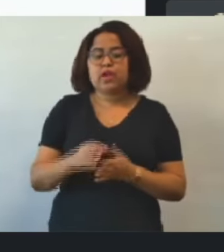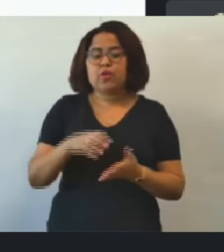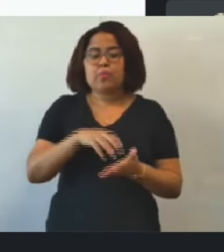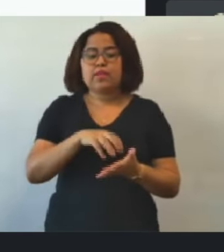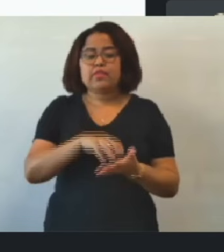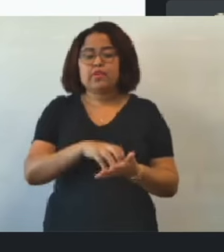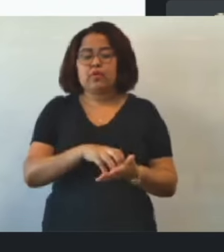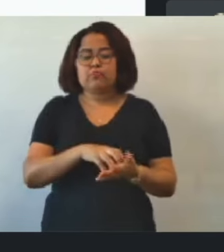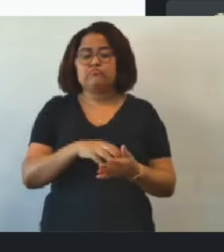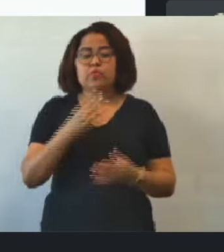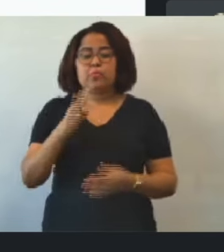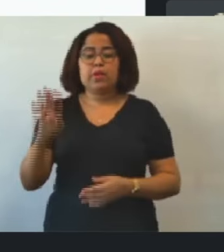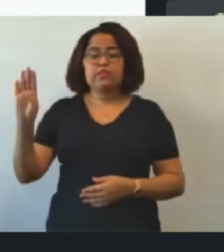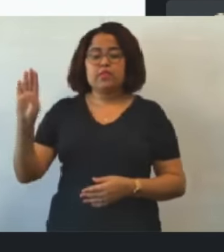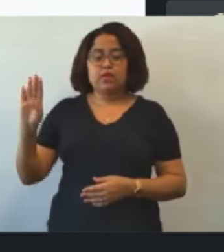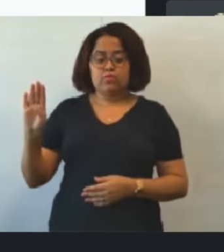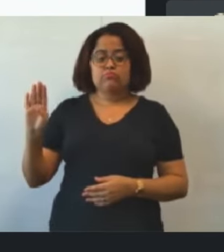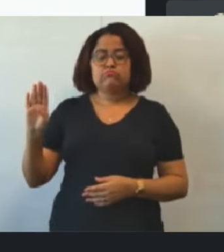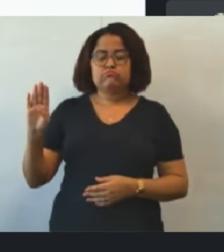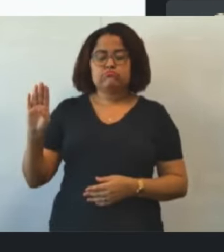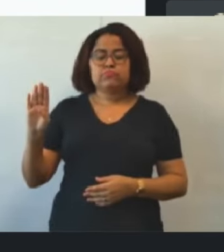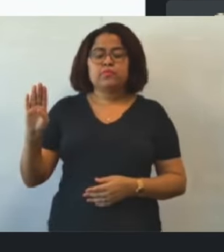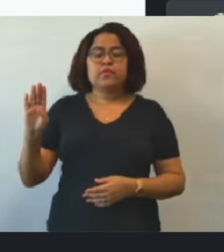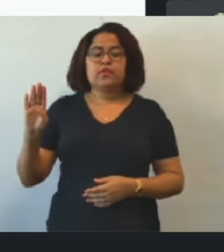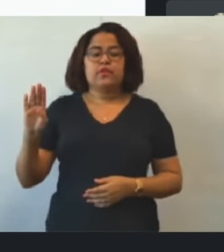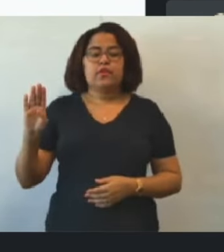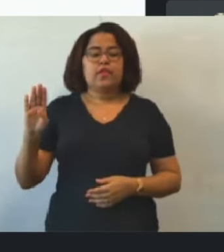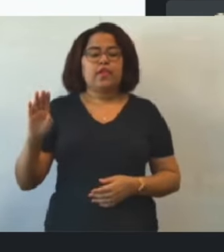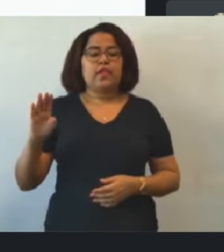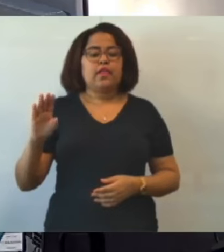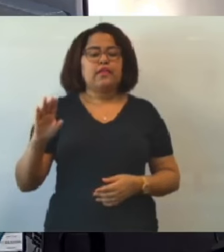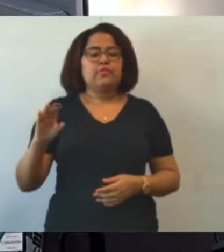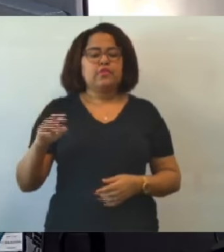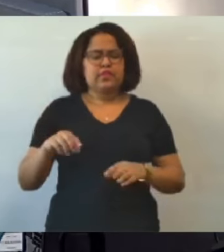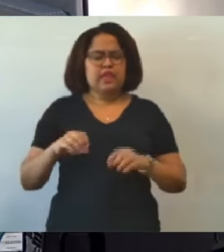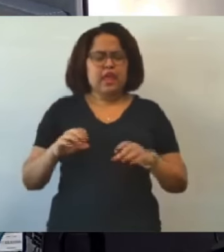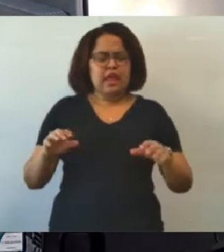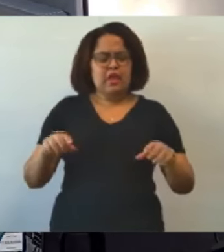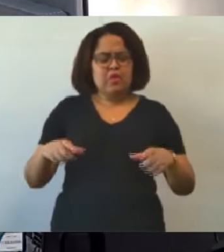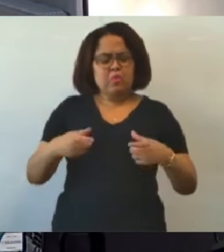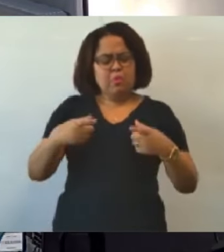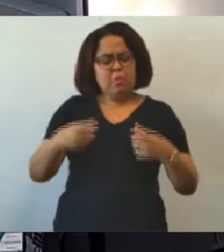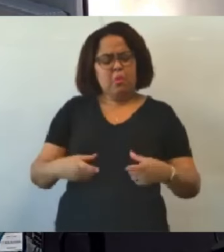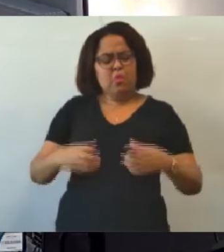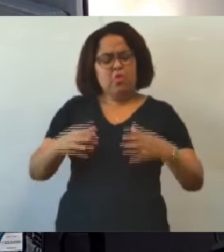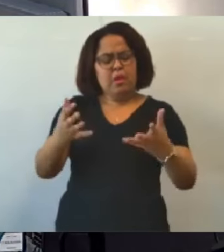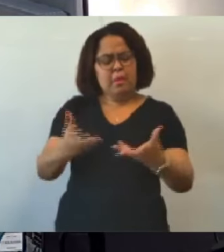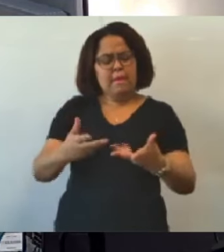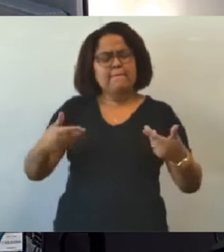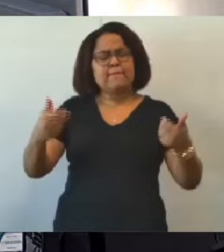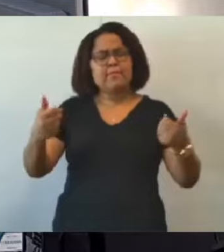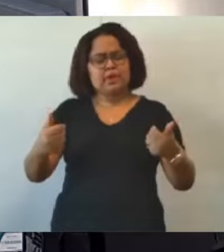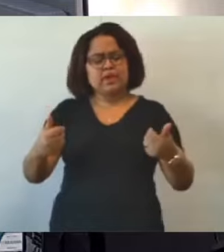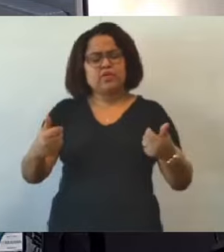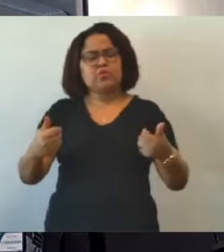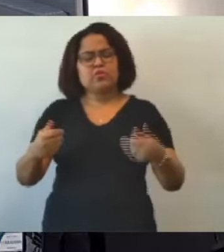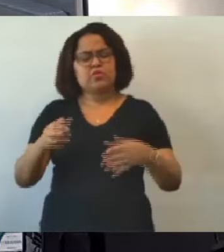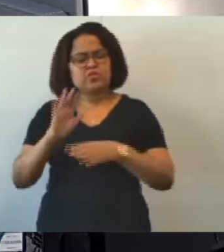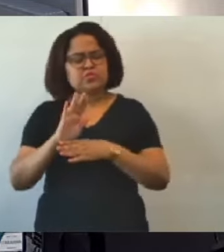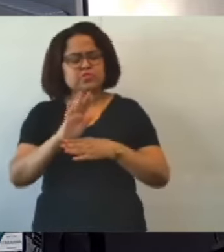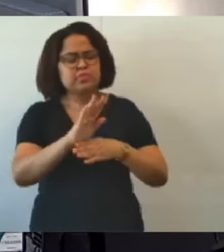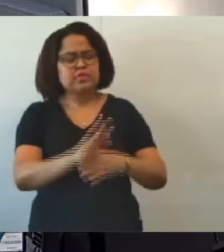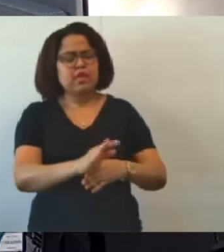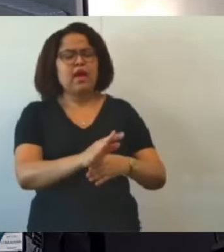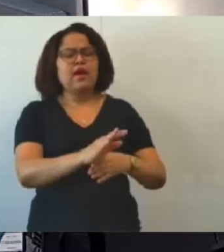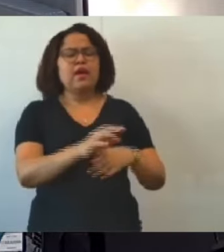têm uma instalação mais adequada, mesmo assim. Nós chegamos lá, tivemos aqui a ajudar nas intervenções